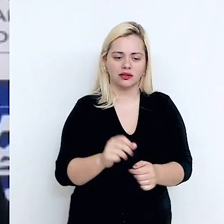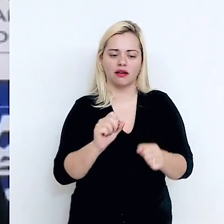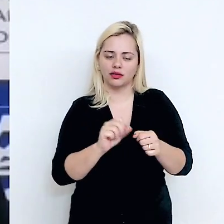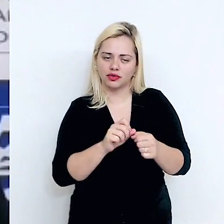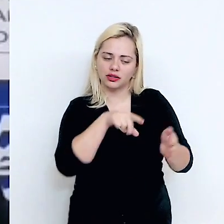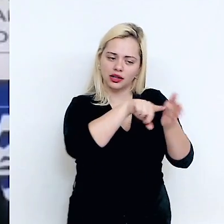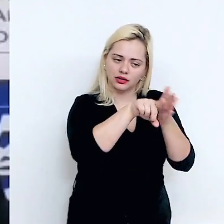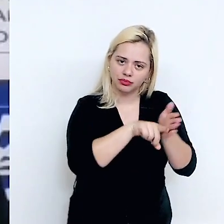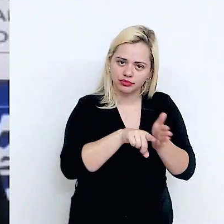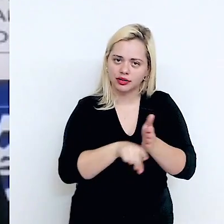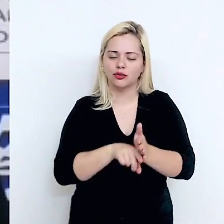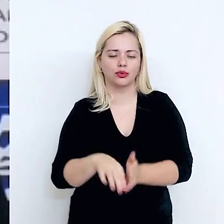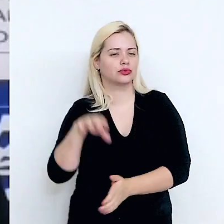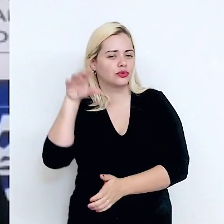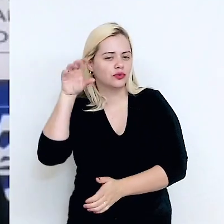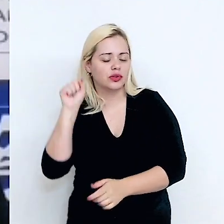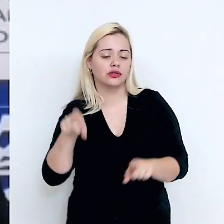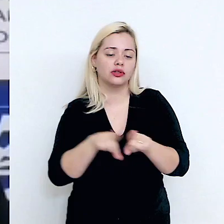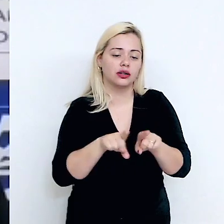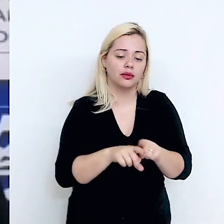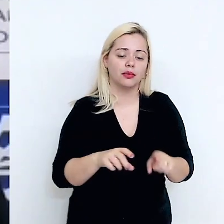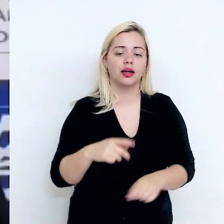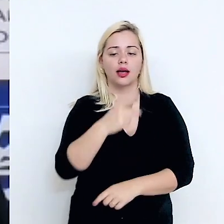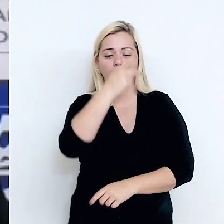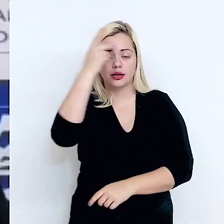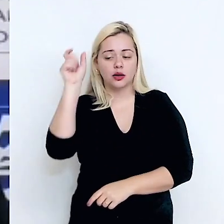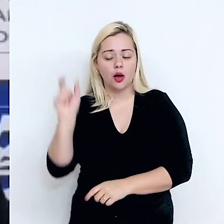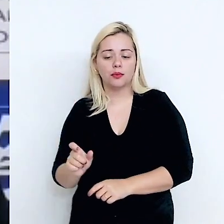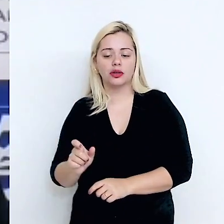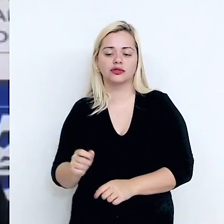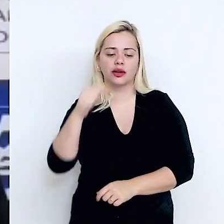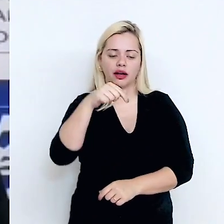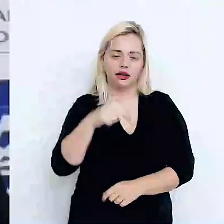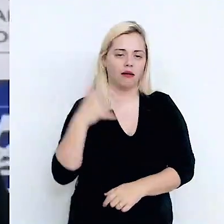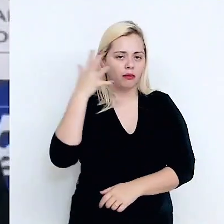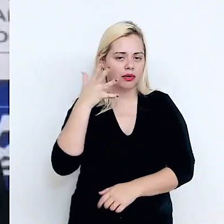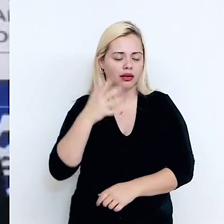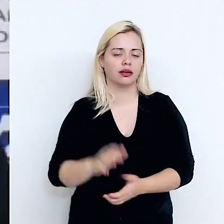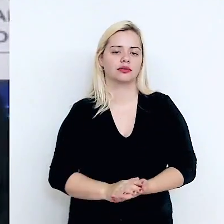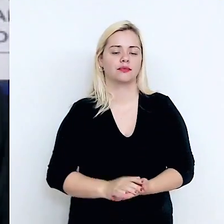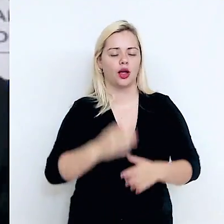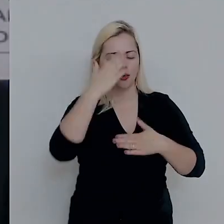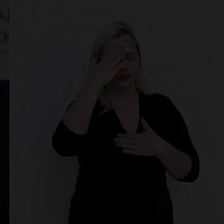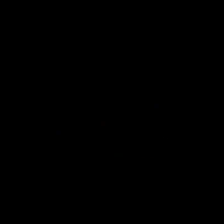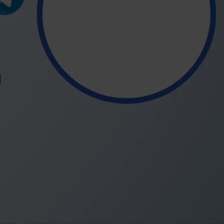e participantes possam apresentar questionamentos. Muito obrigado.